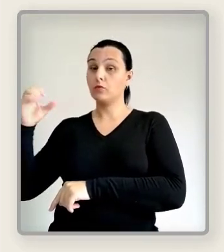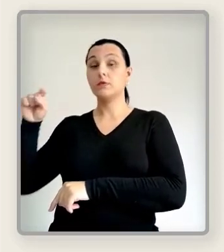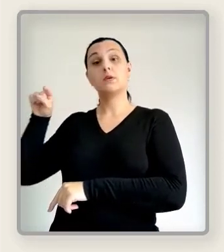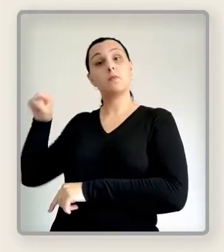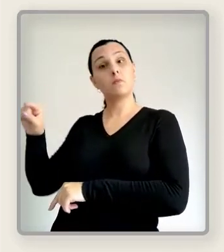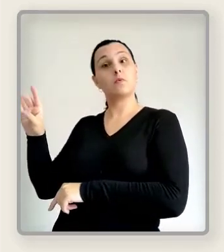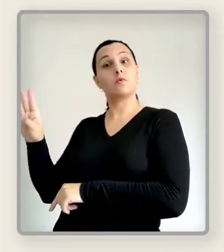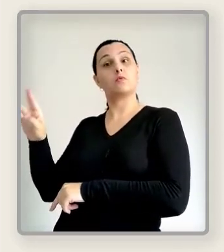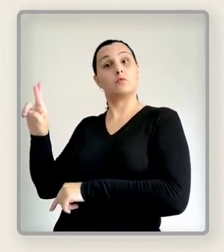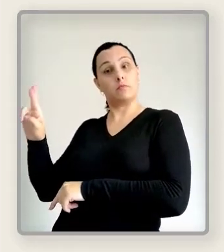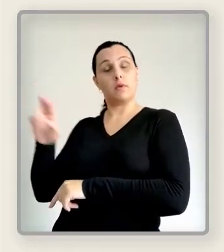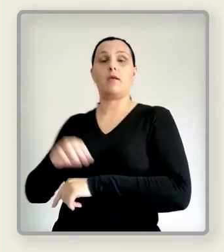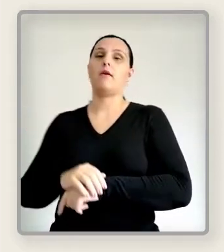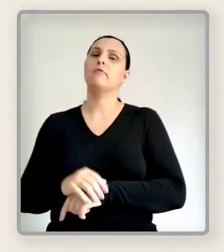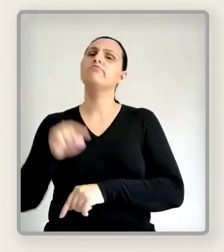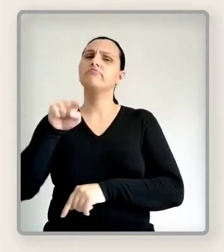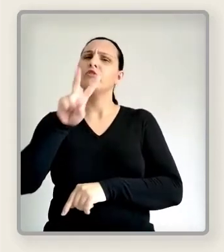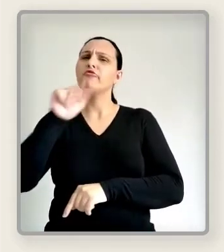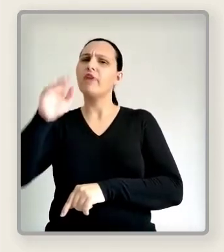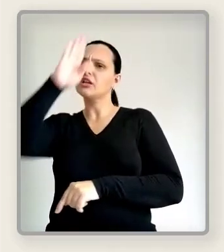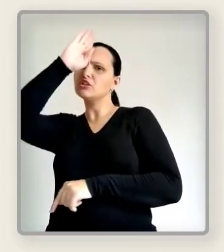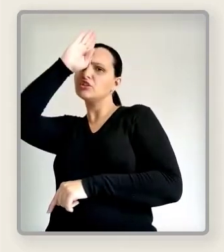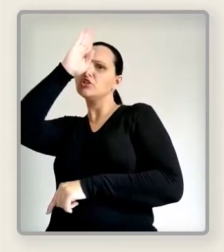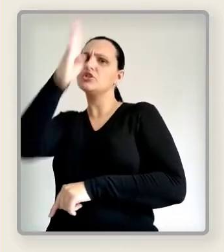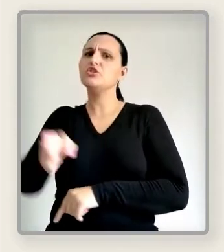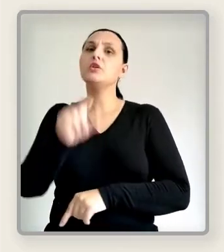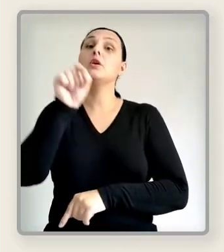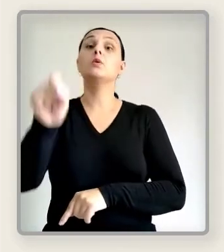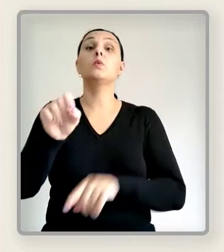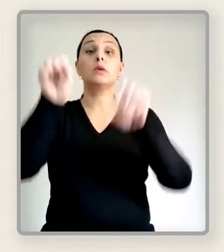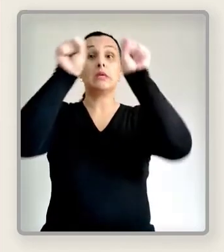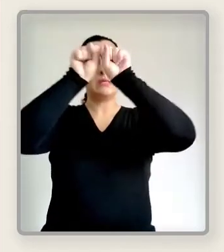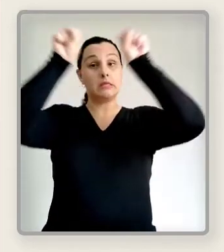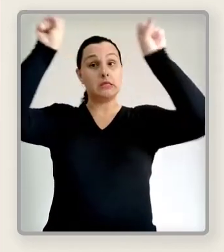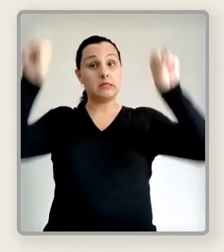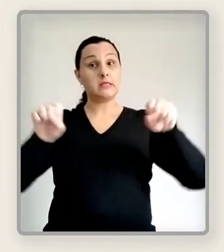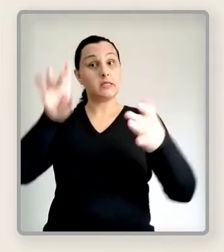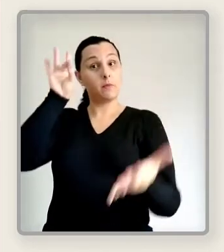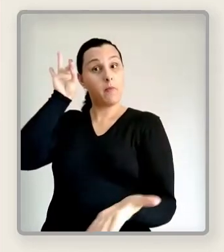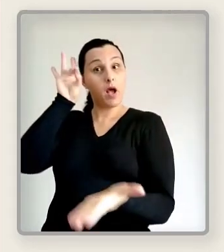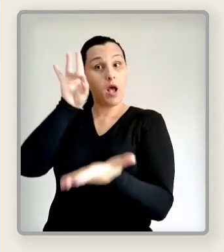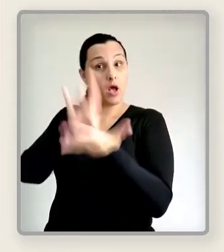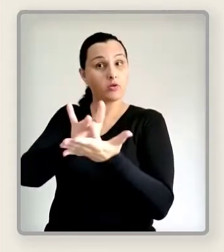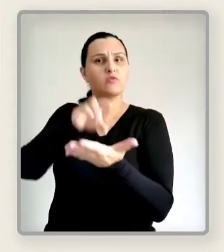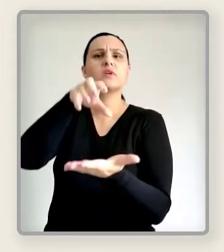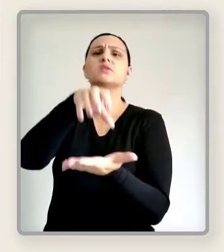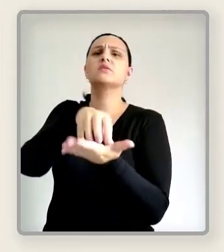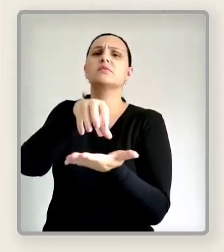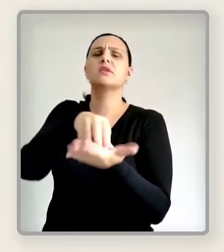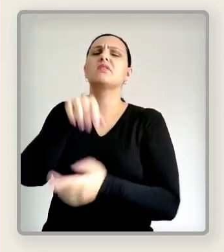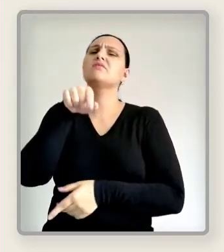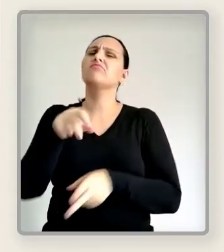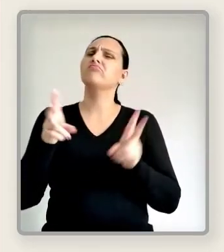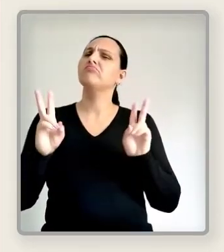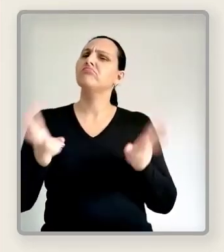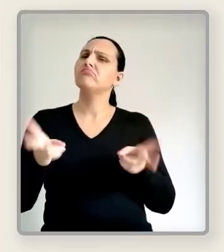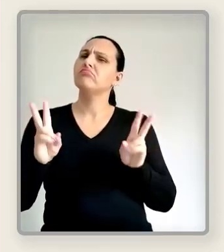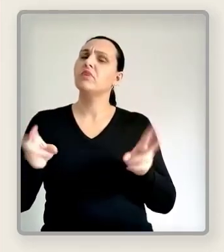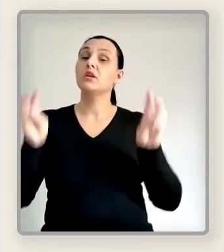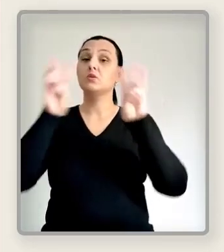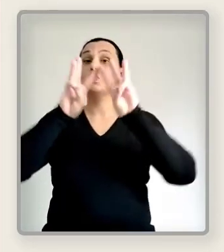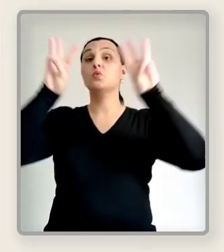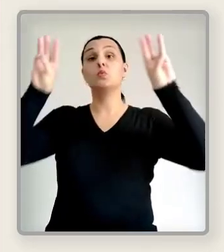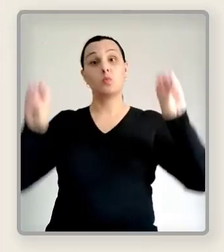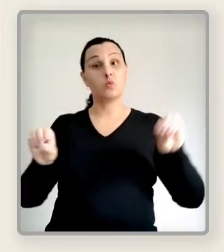oferecidos pela UFSC. Exemplo, posso utilizar a minha matrícula e a senha que utilizo para acesso ao Moodle.